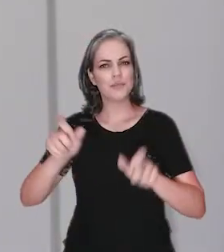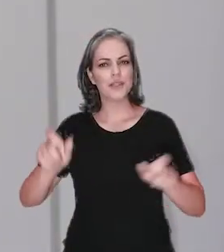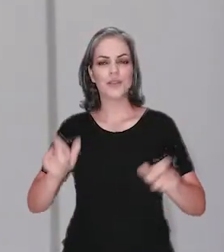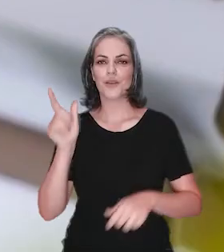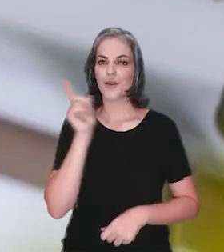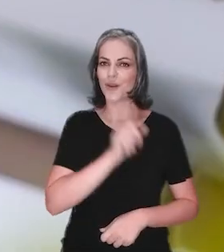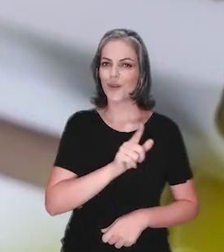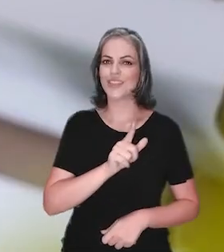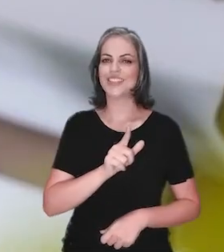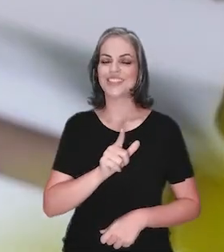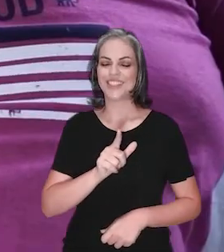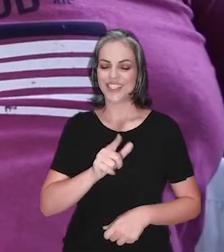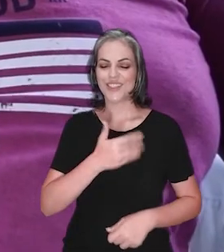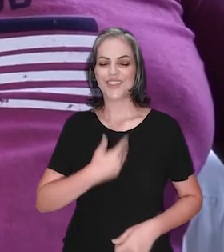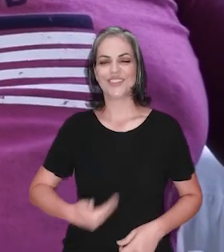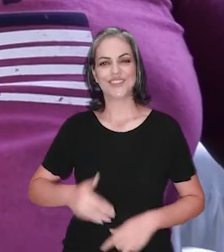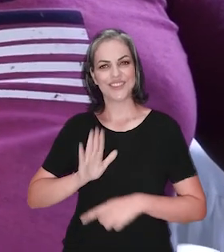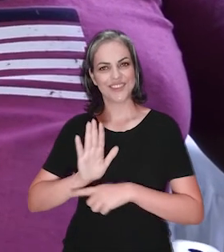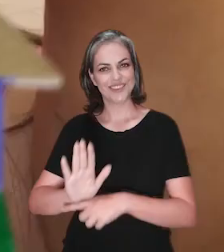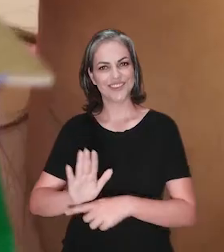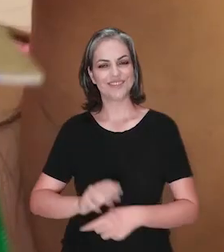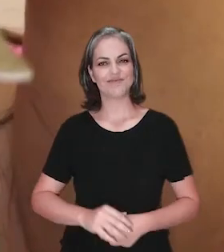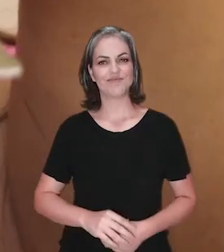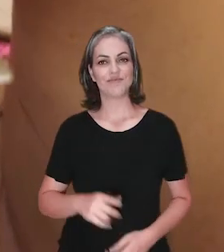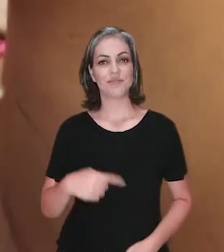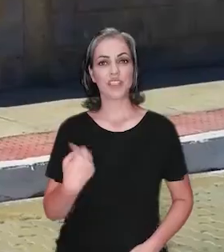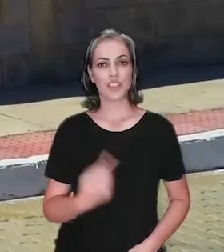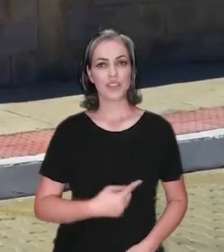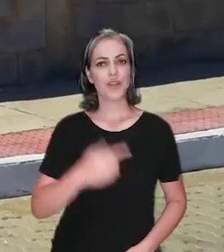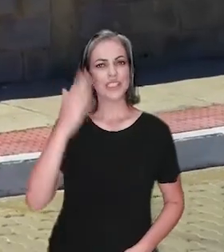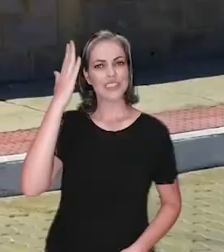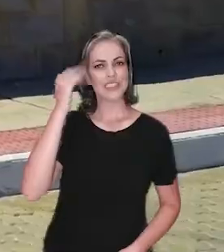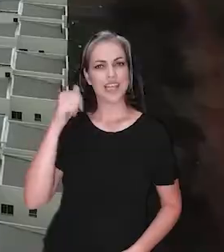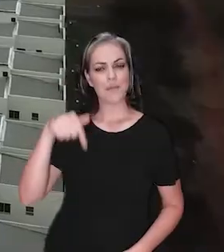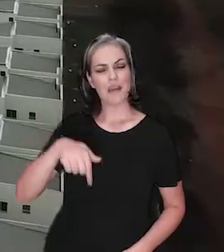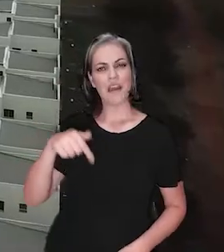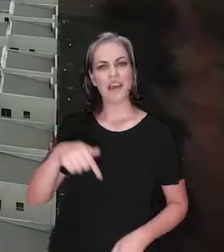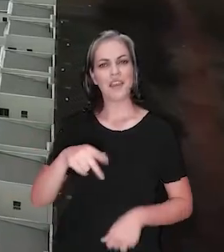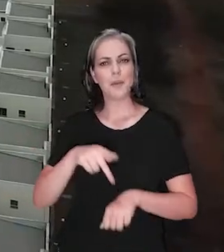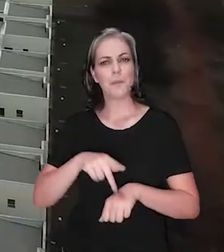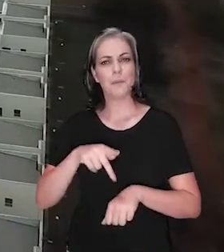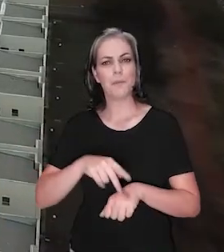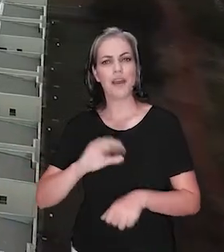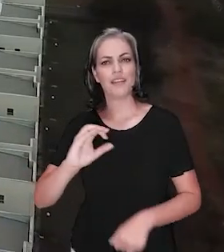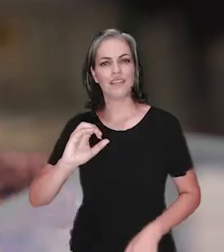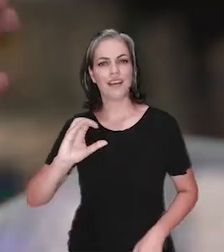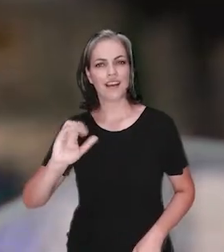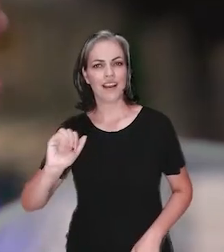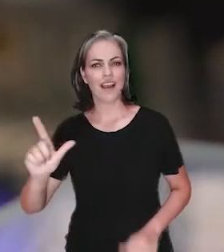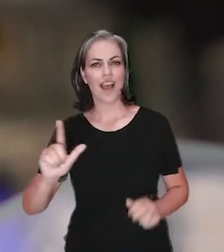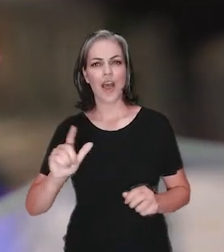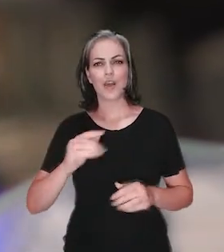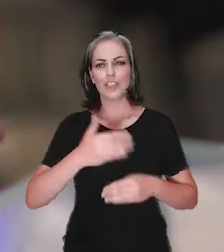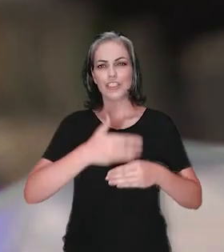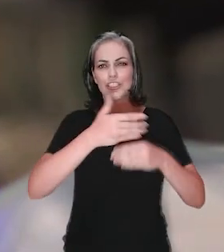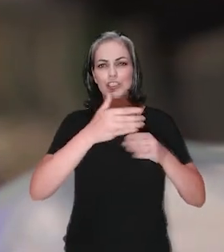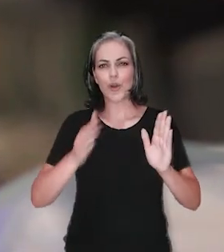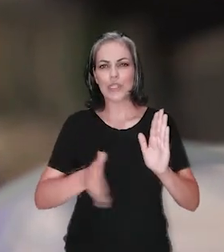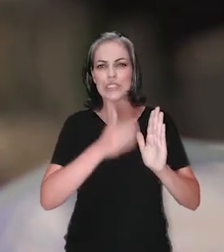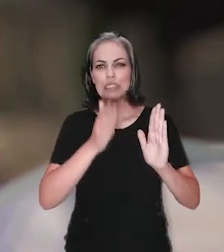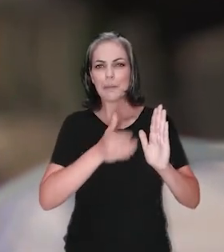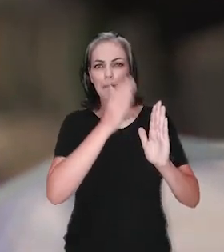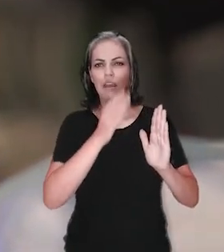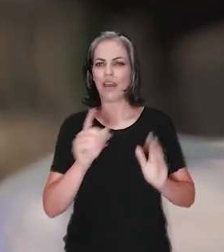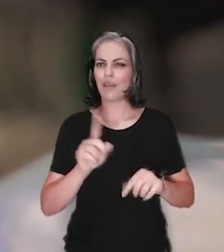tivessem acesso às ações do Estado. Porque nós sabemos que isso aqui não é só pedra, cal, tijolo e cimento.